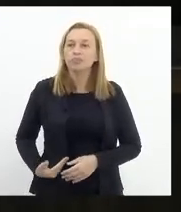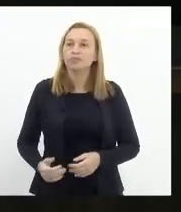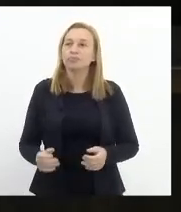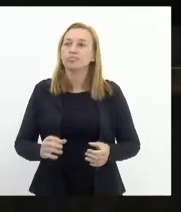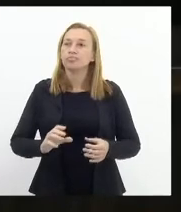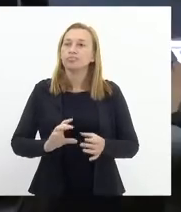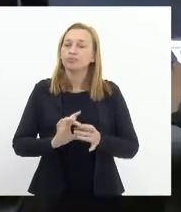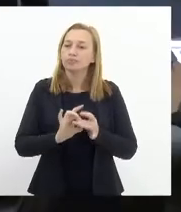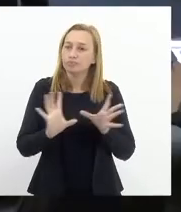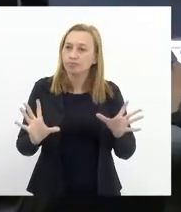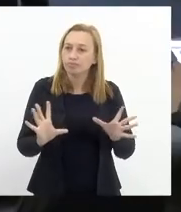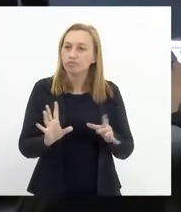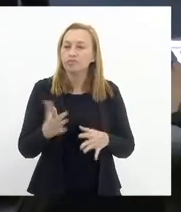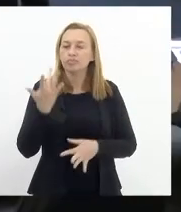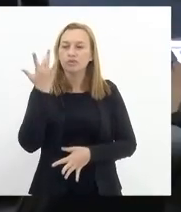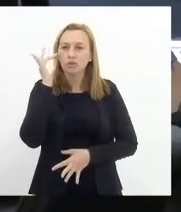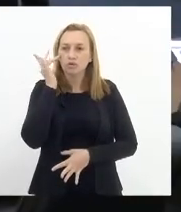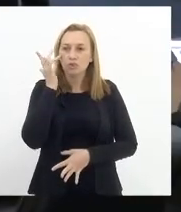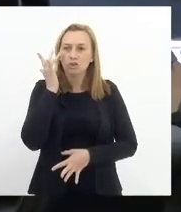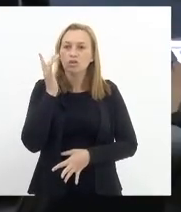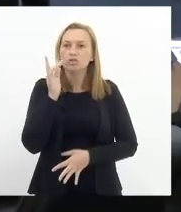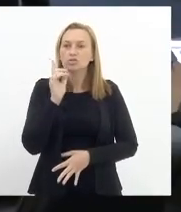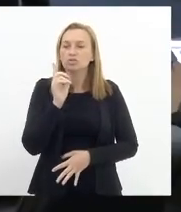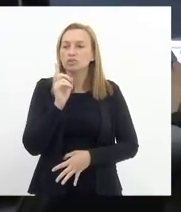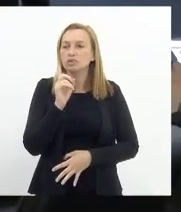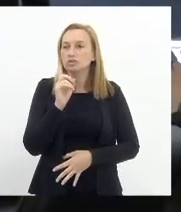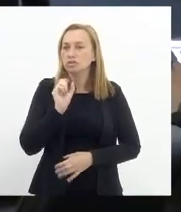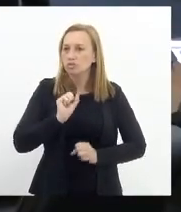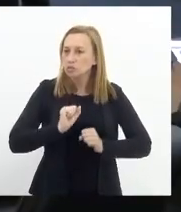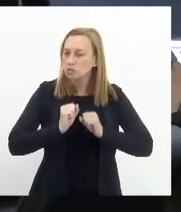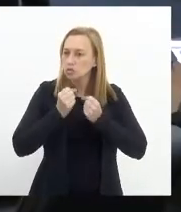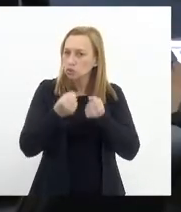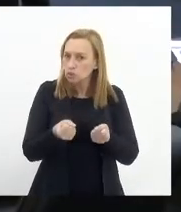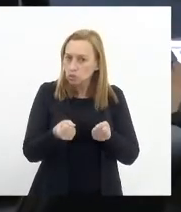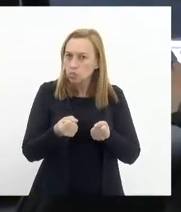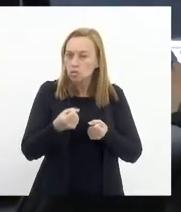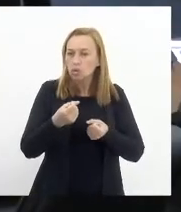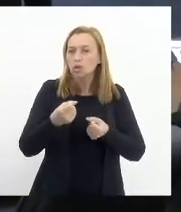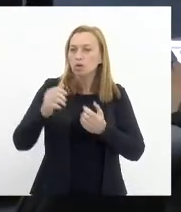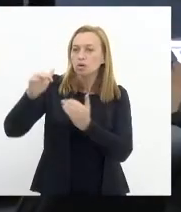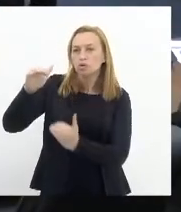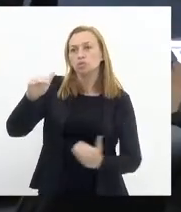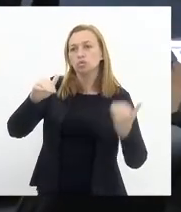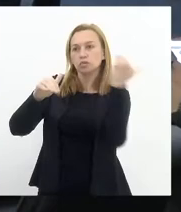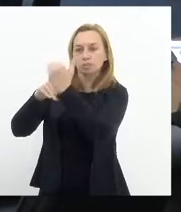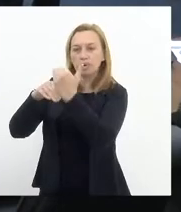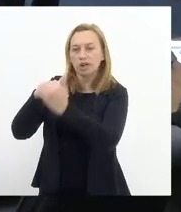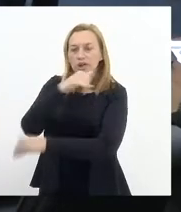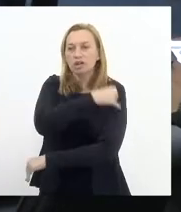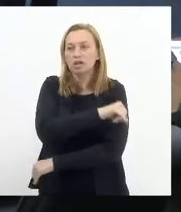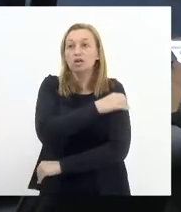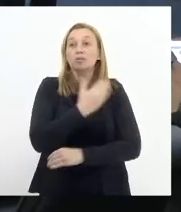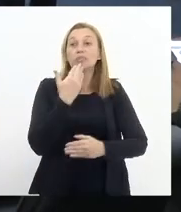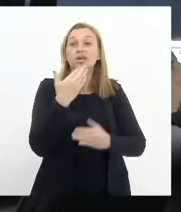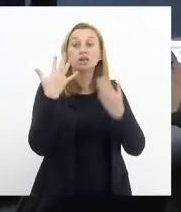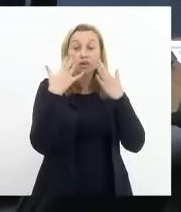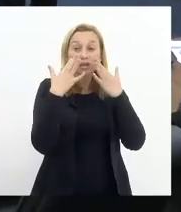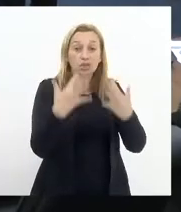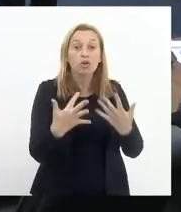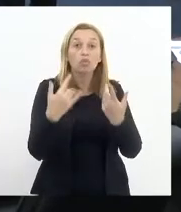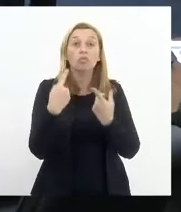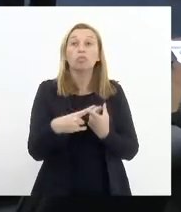eu acho que é o reforço ao supera rio mas março pedir atenção porque